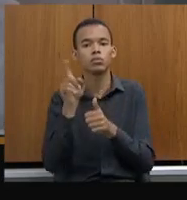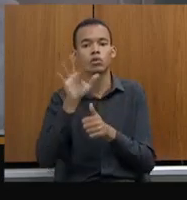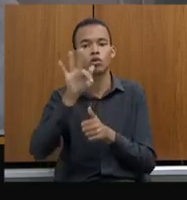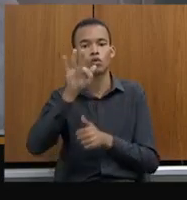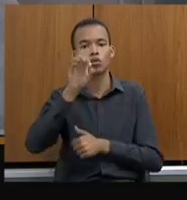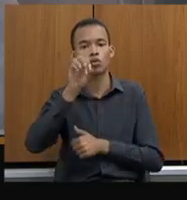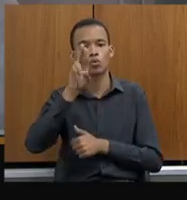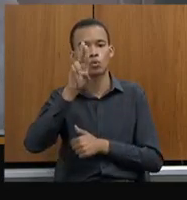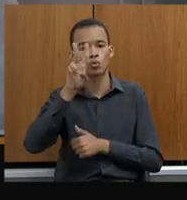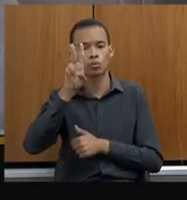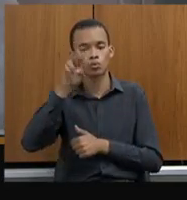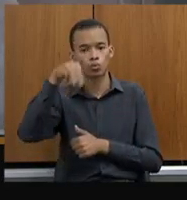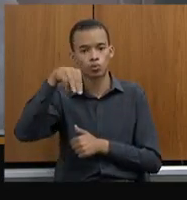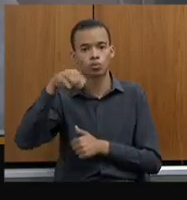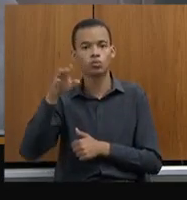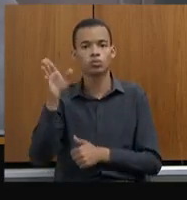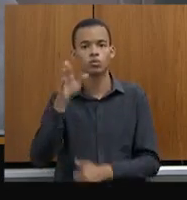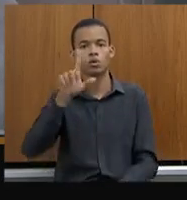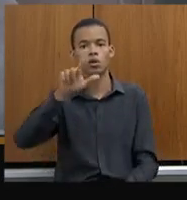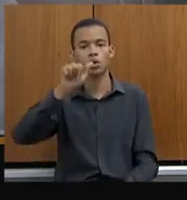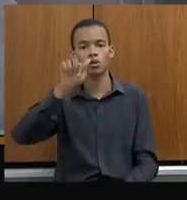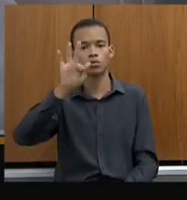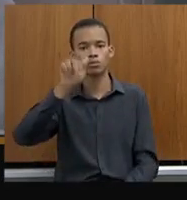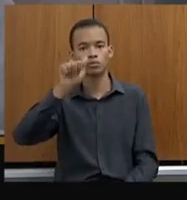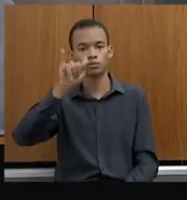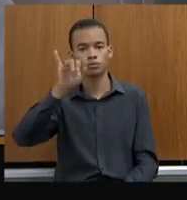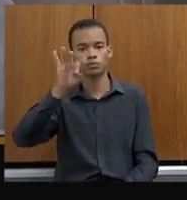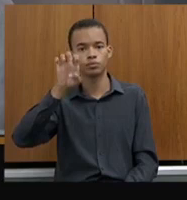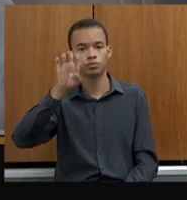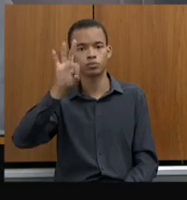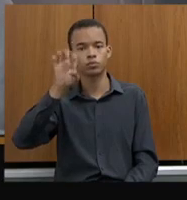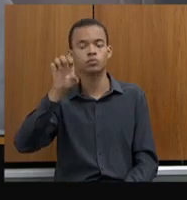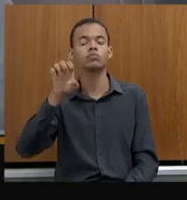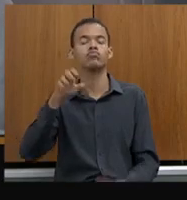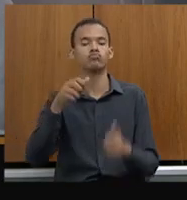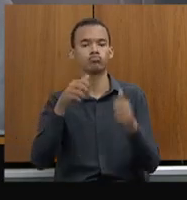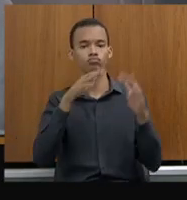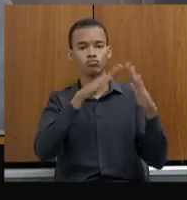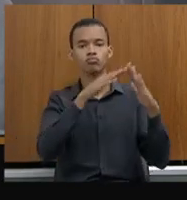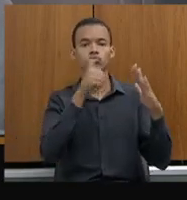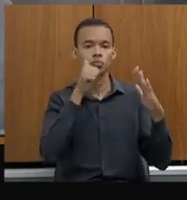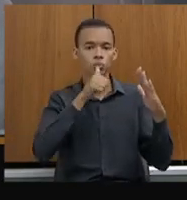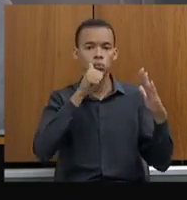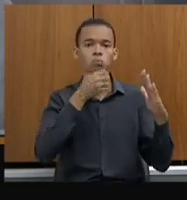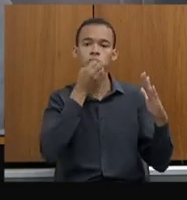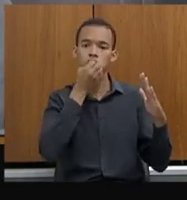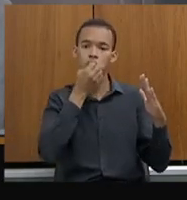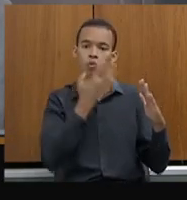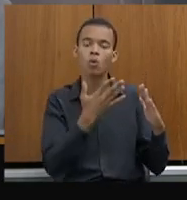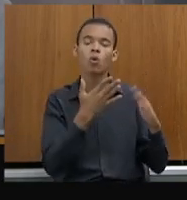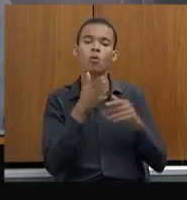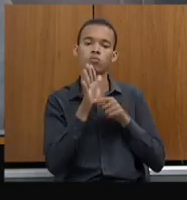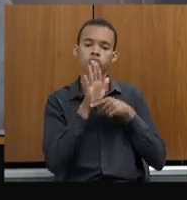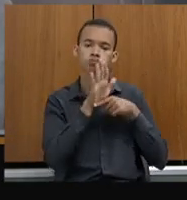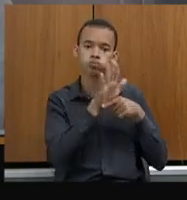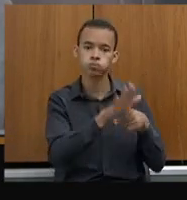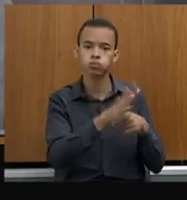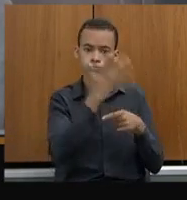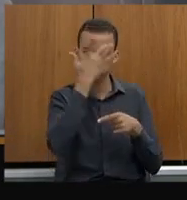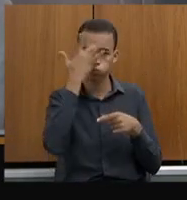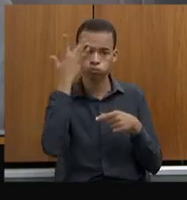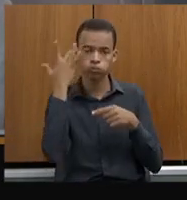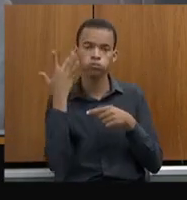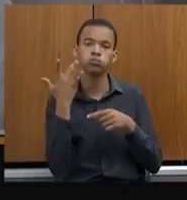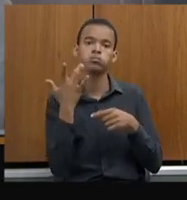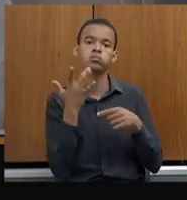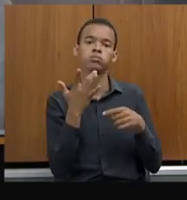é uma unidade que garante acolhimento humanizado, sério, em local projetado, especialmente para esse fim, para